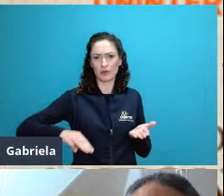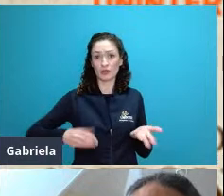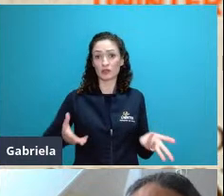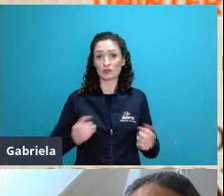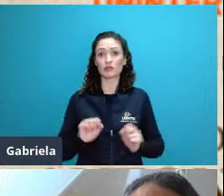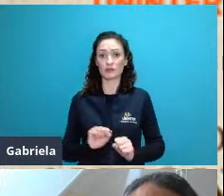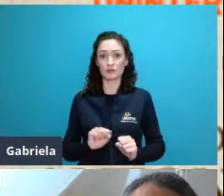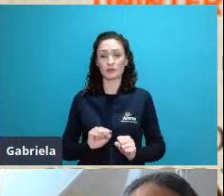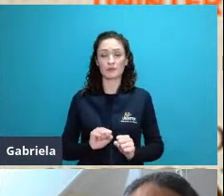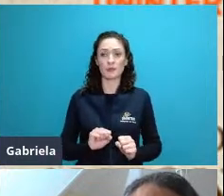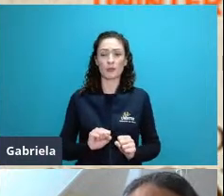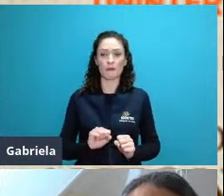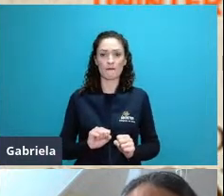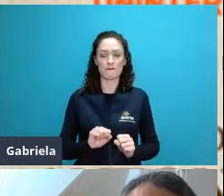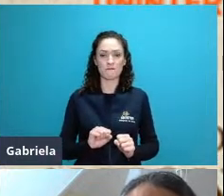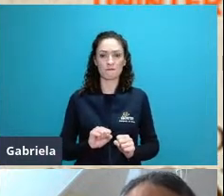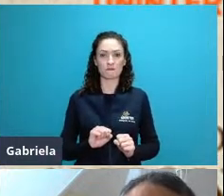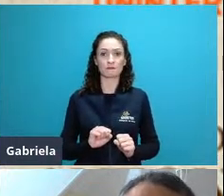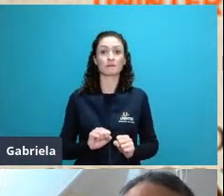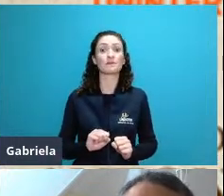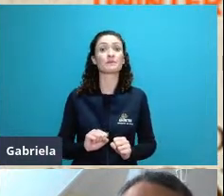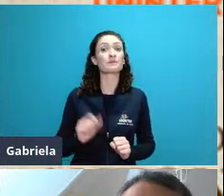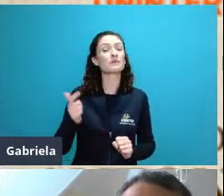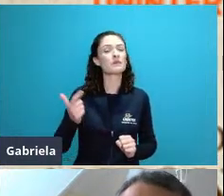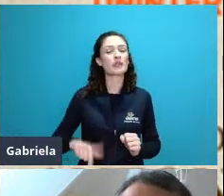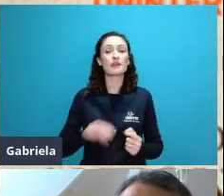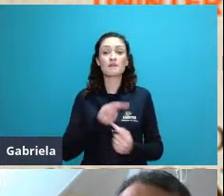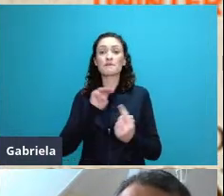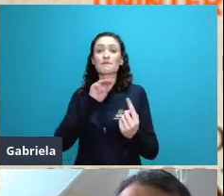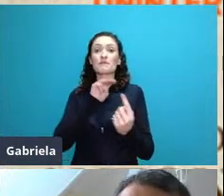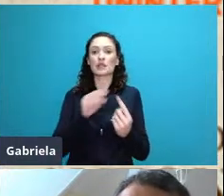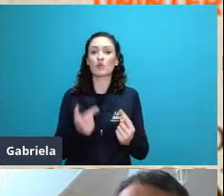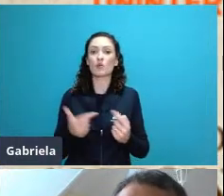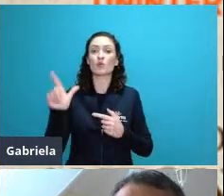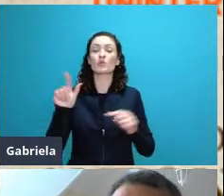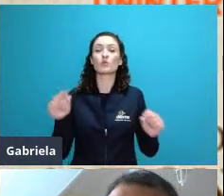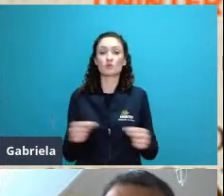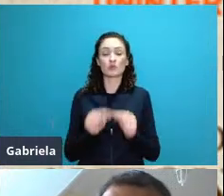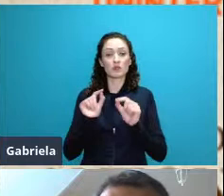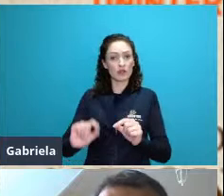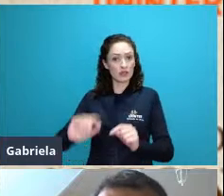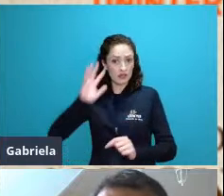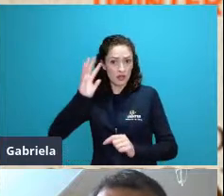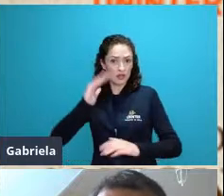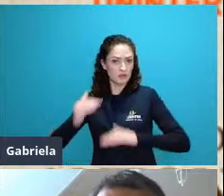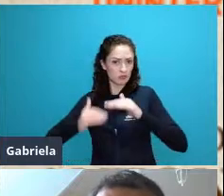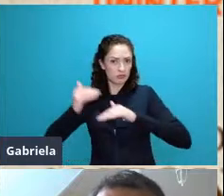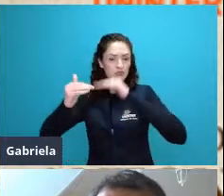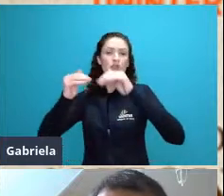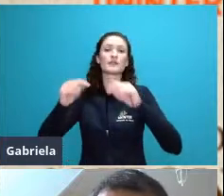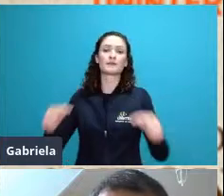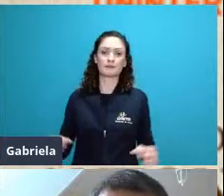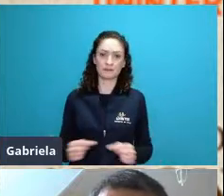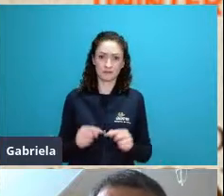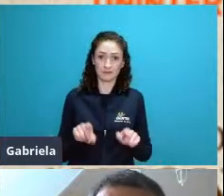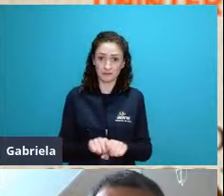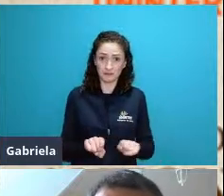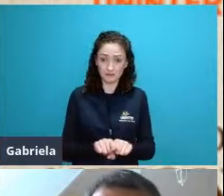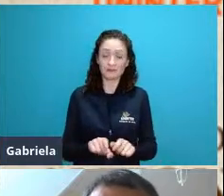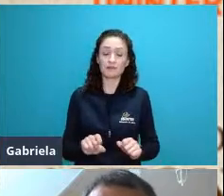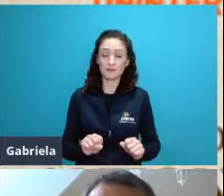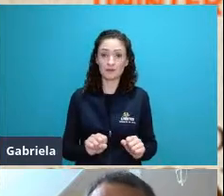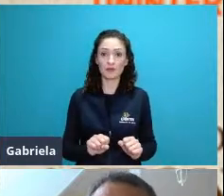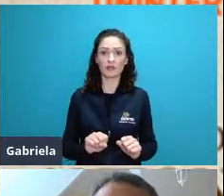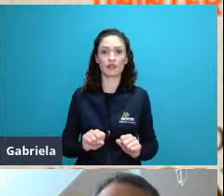também uma outra meta seria o desenvolvimento de teorias então a ideia